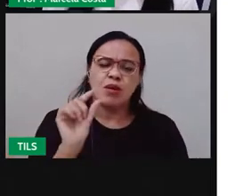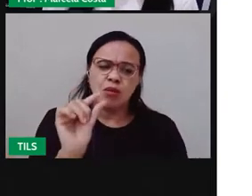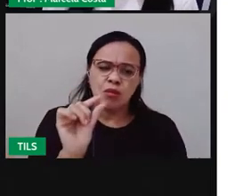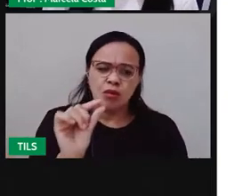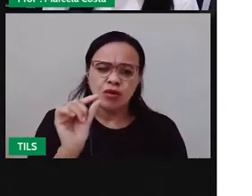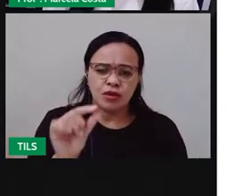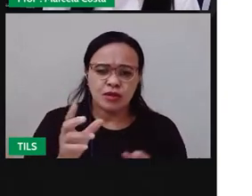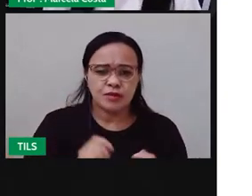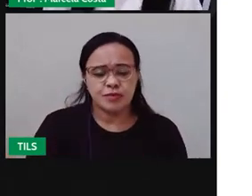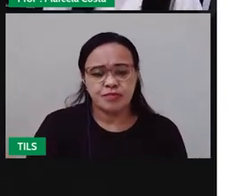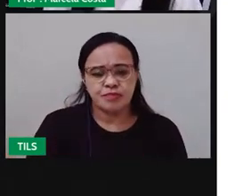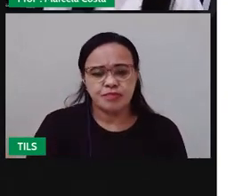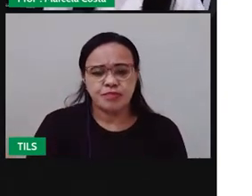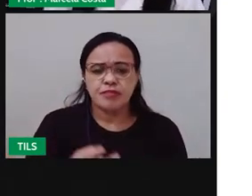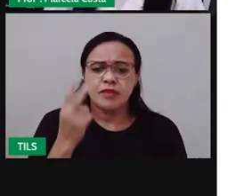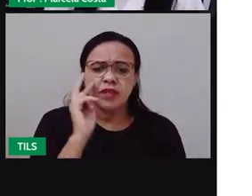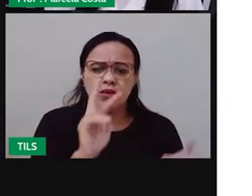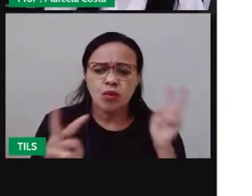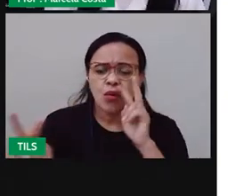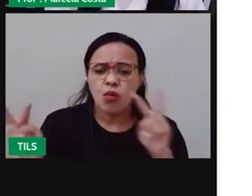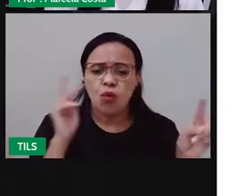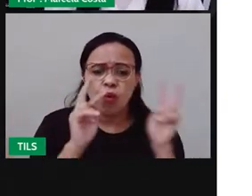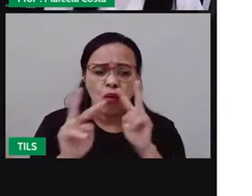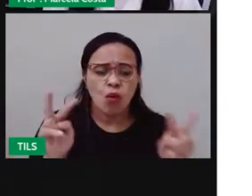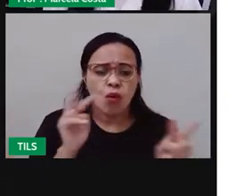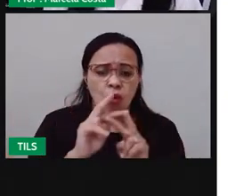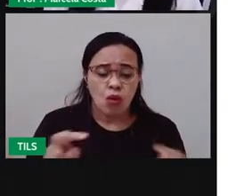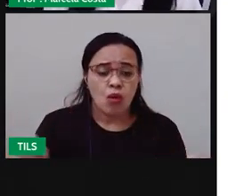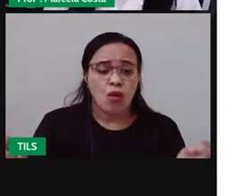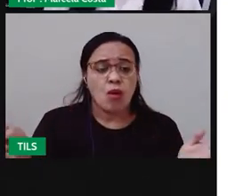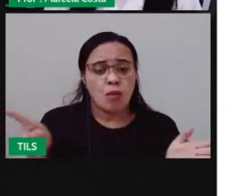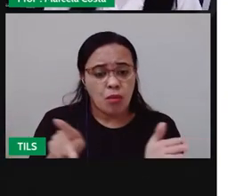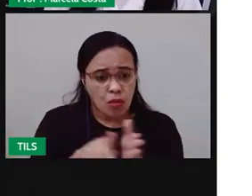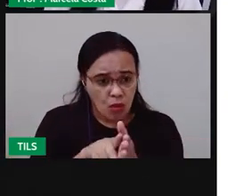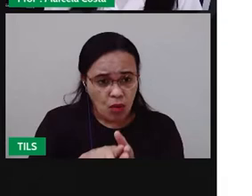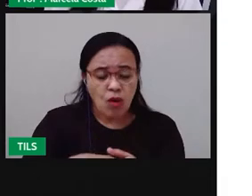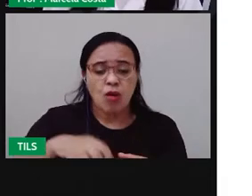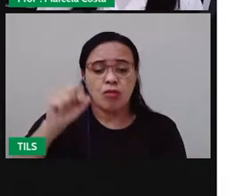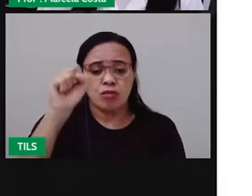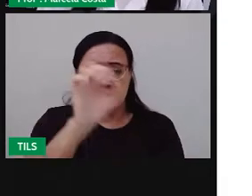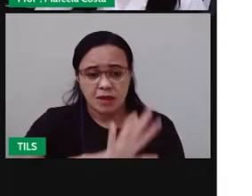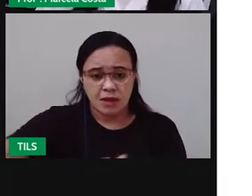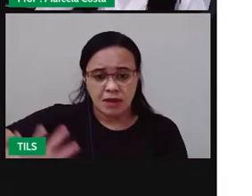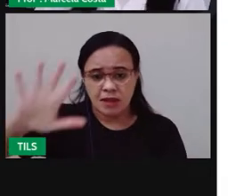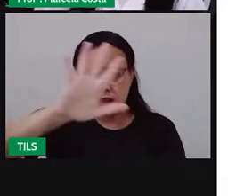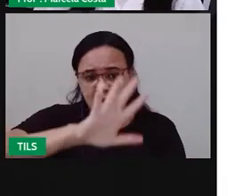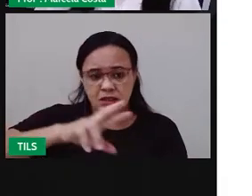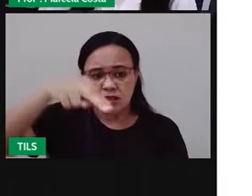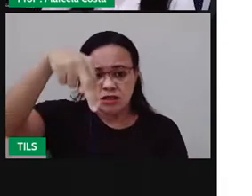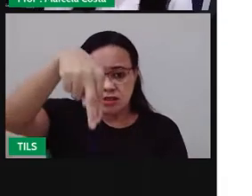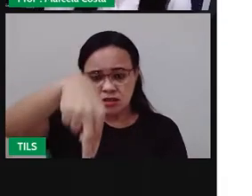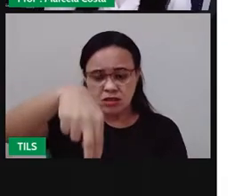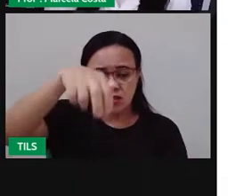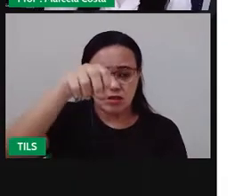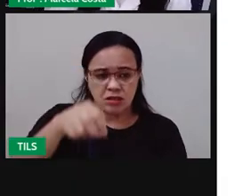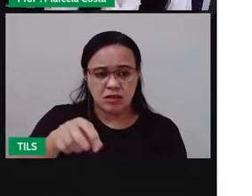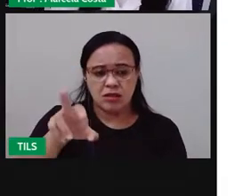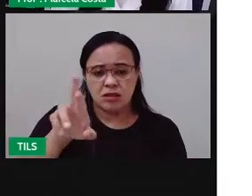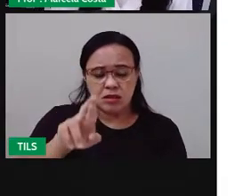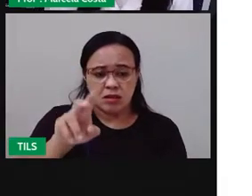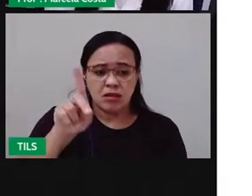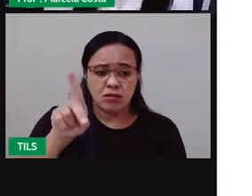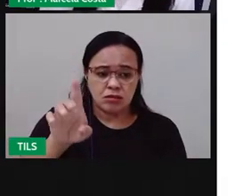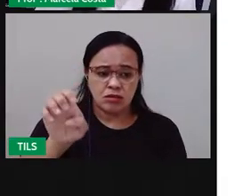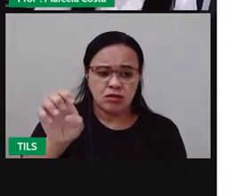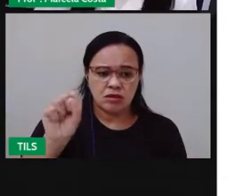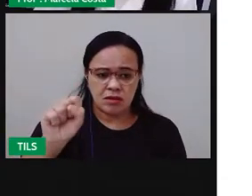Olhar geográfico. Aspectos naturais da região do nordeste. Esse vídeo está disponível no YouTube.